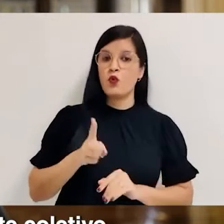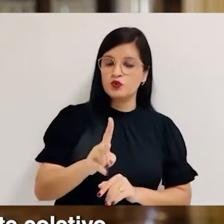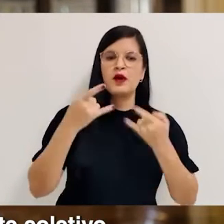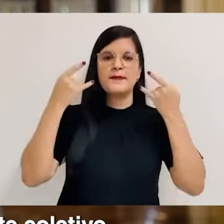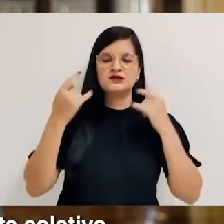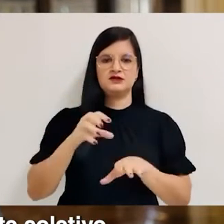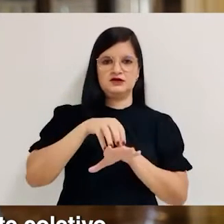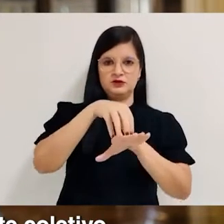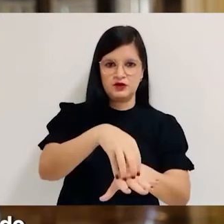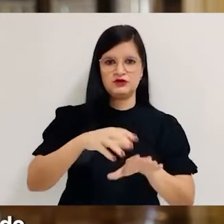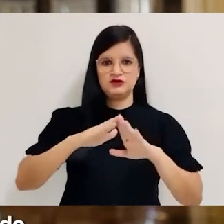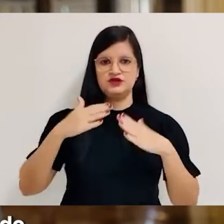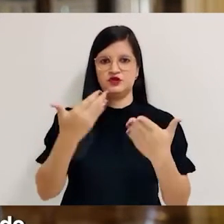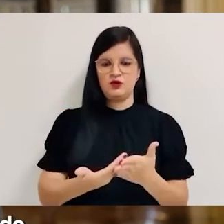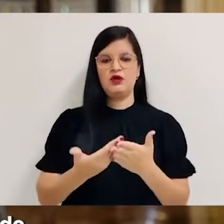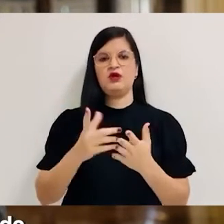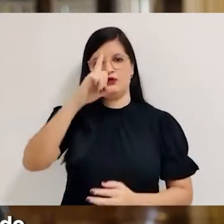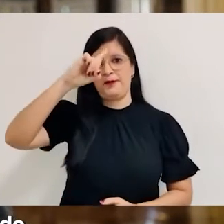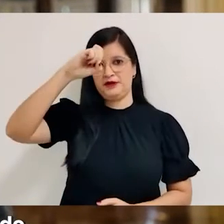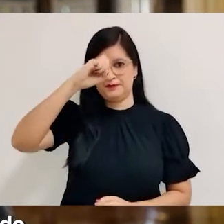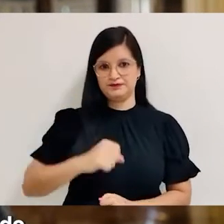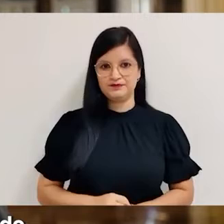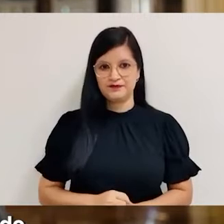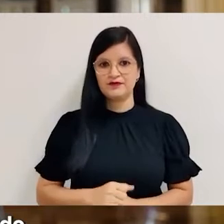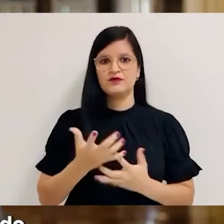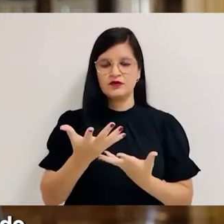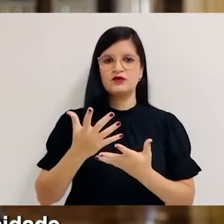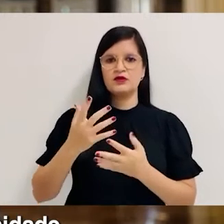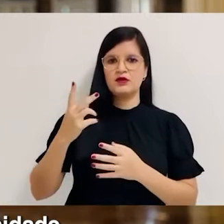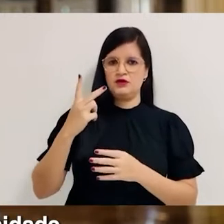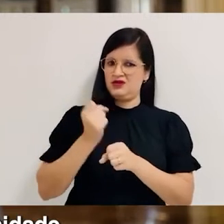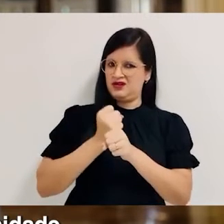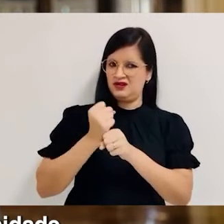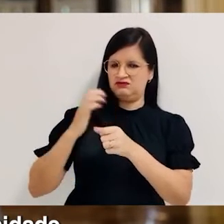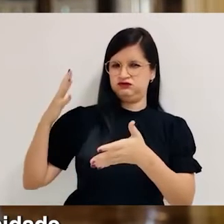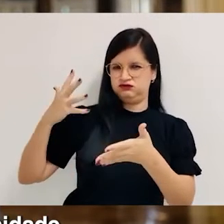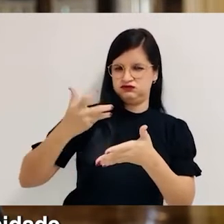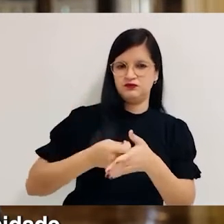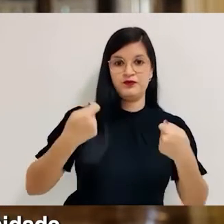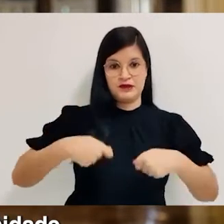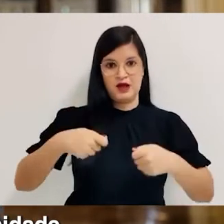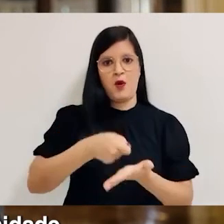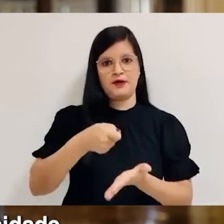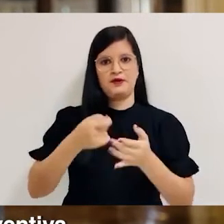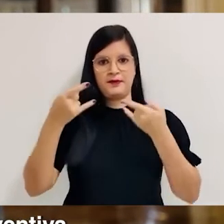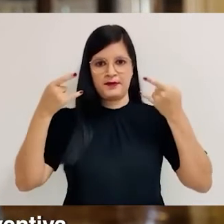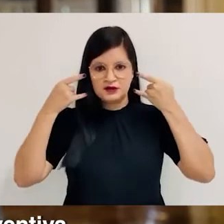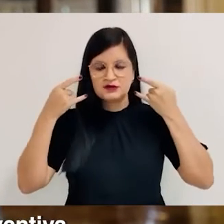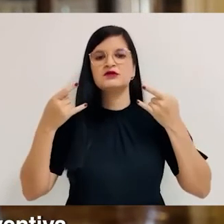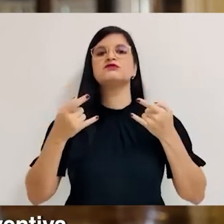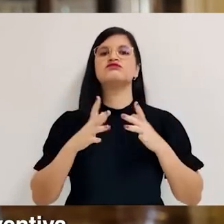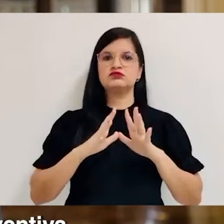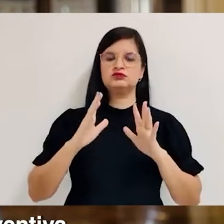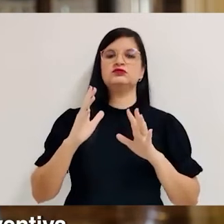mantida apenas no transporte coletivo, nas escolas e nas unidades de saúde. Foram dois longos anos com a necessidade do uso de